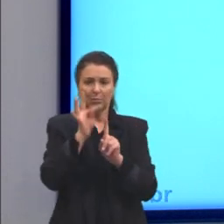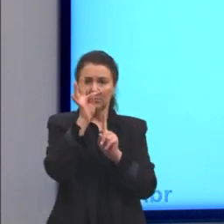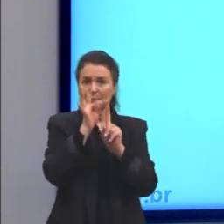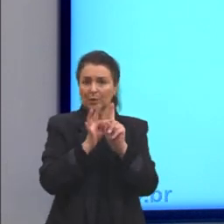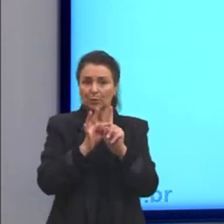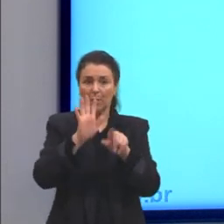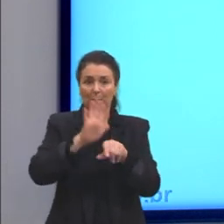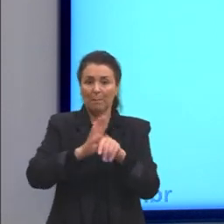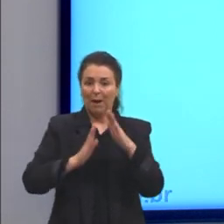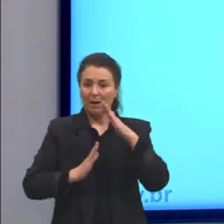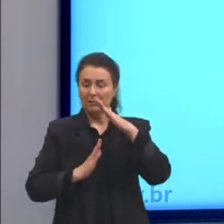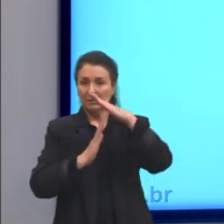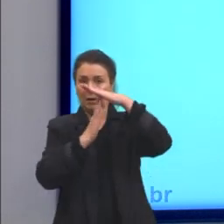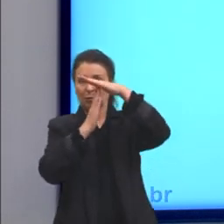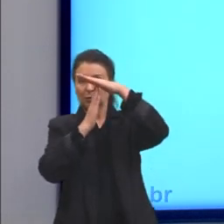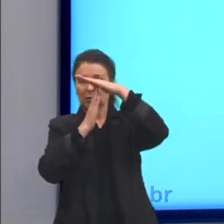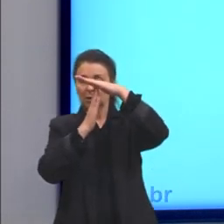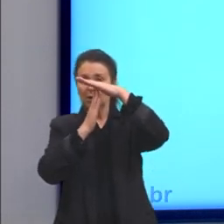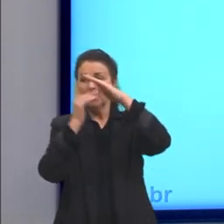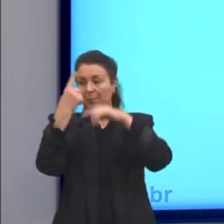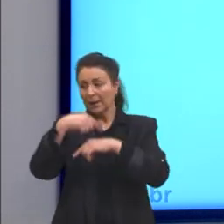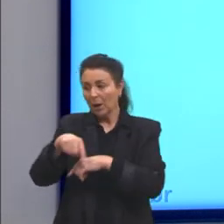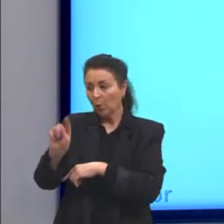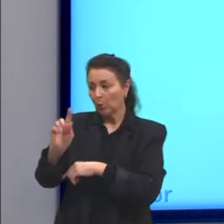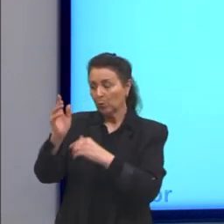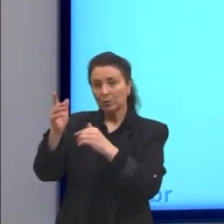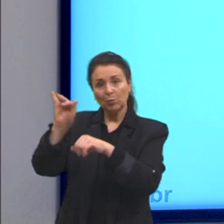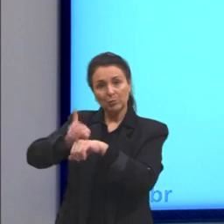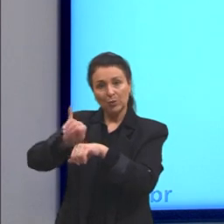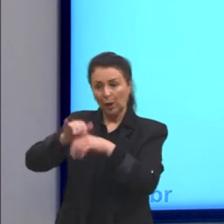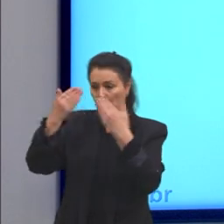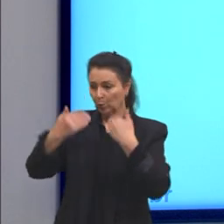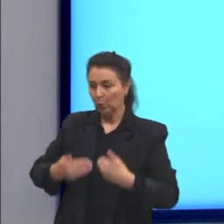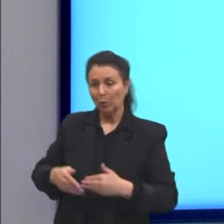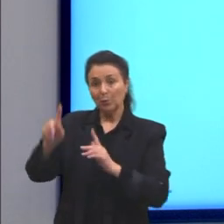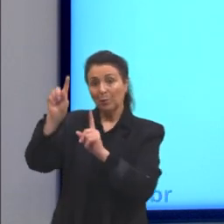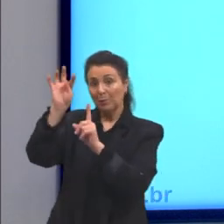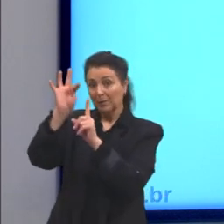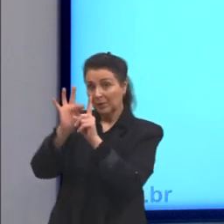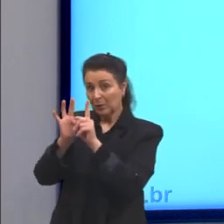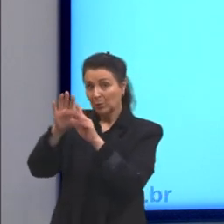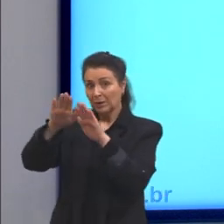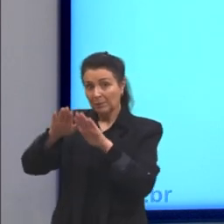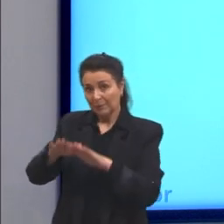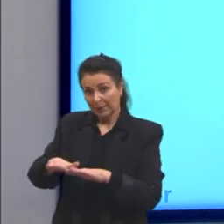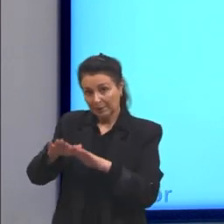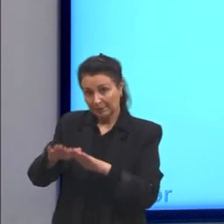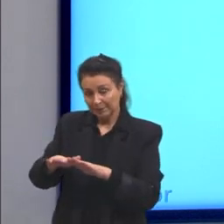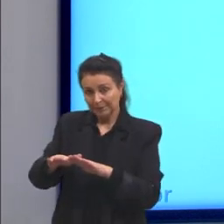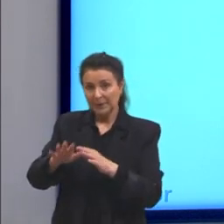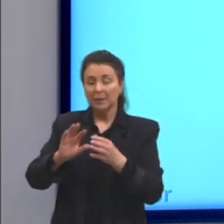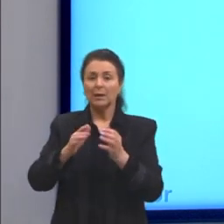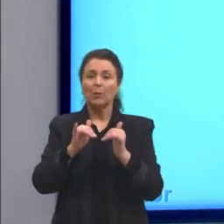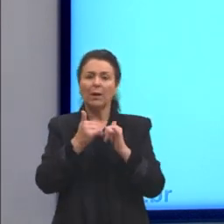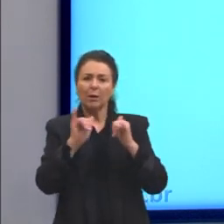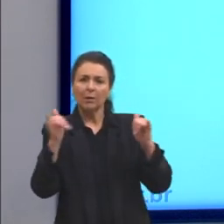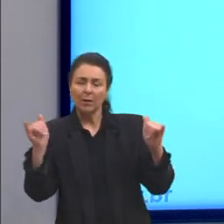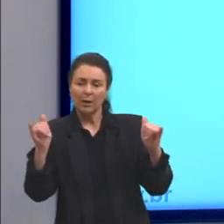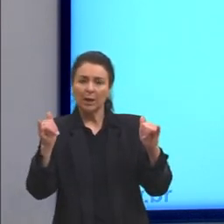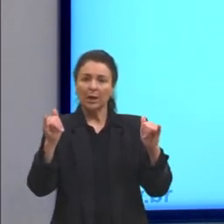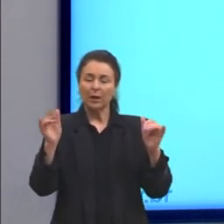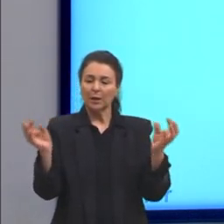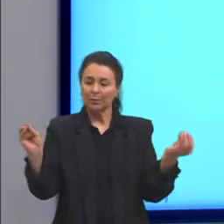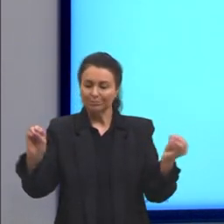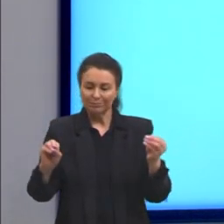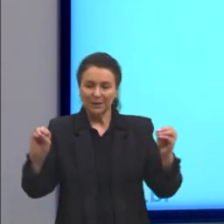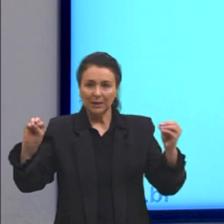mais alta para outro a uma temperatura mais baixa. Uma vez que calor é energia em trânsito, ele é medido em